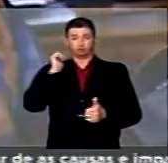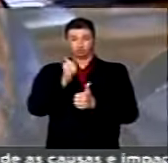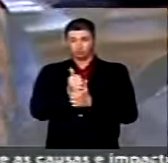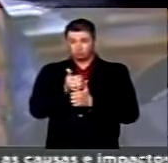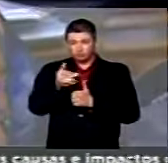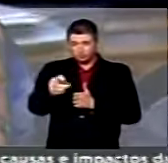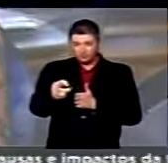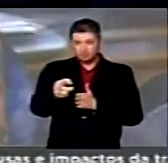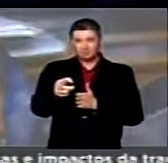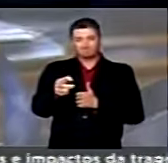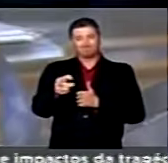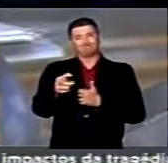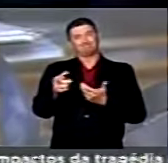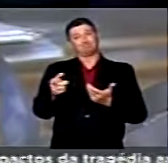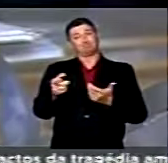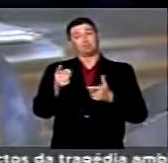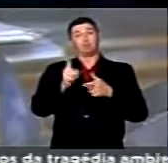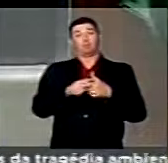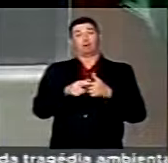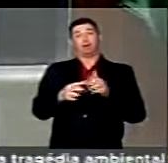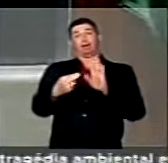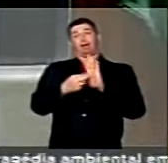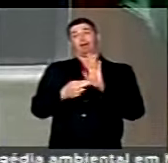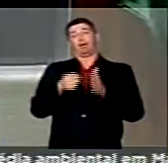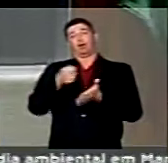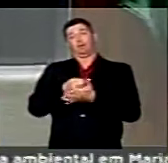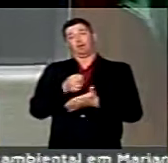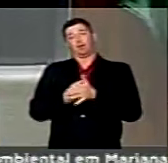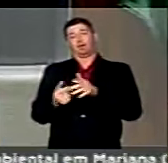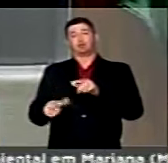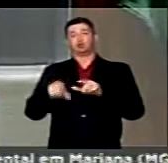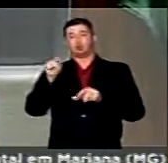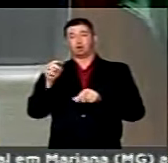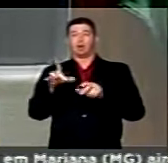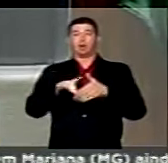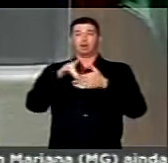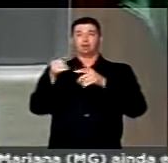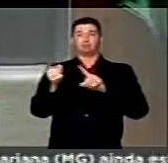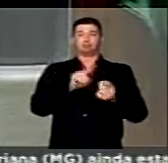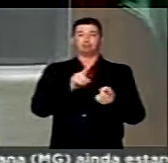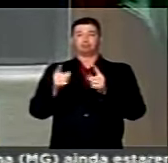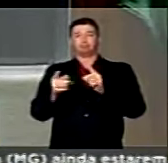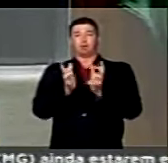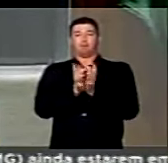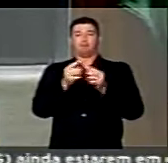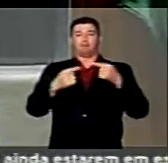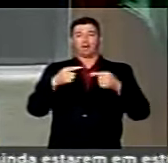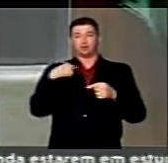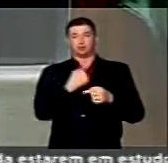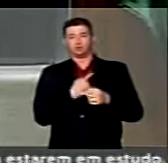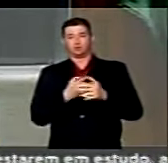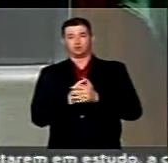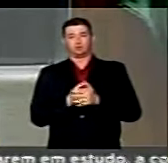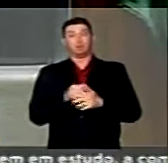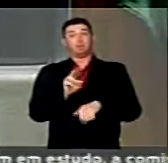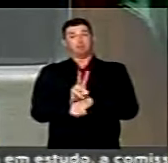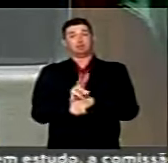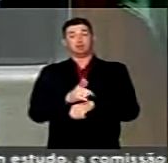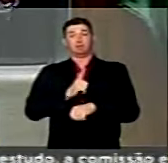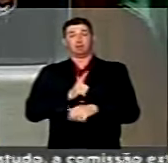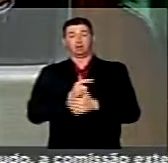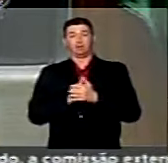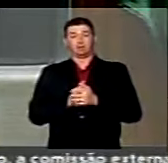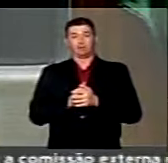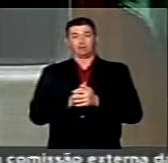em função do critério de alternância que o nosso partido, a nossa bancada, preserva,